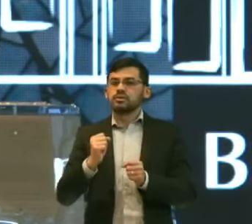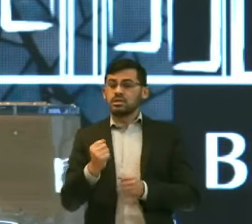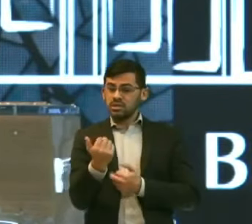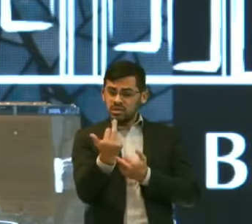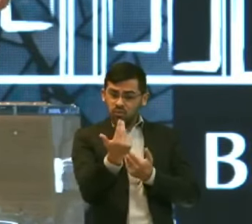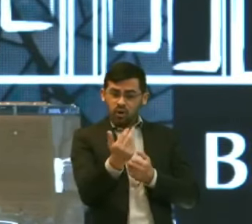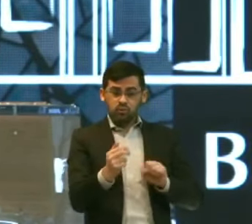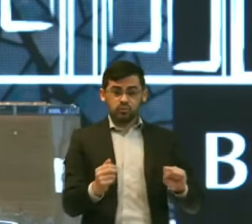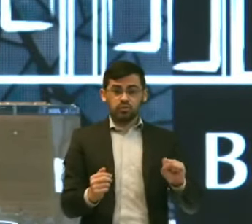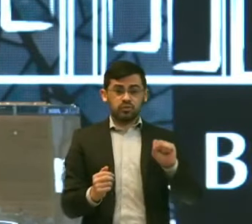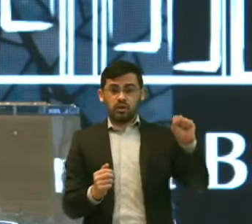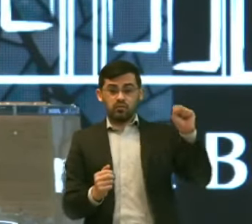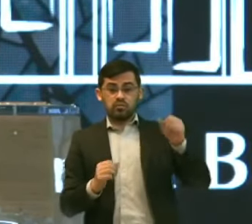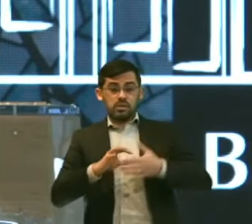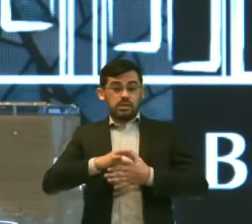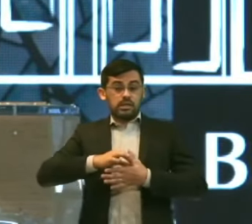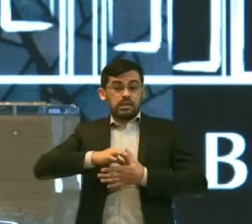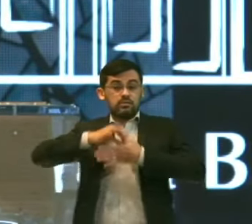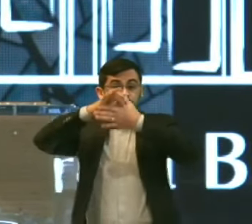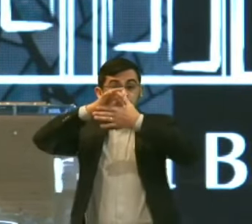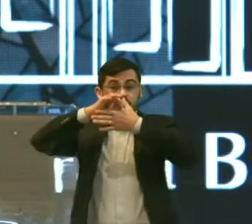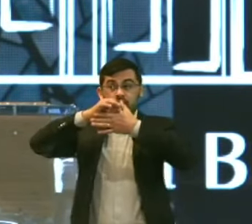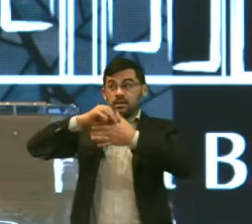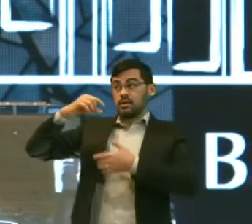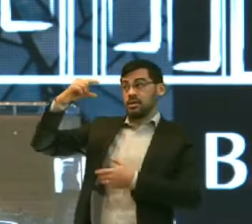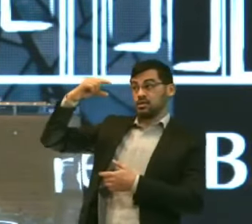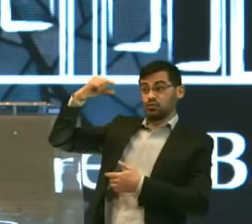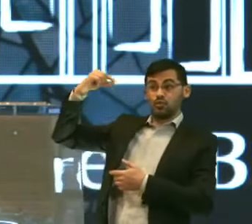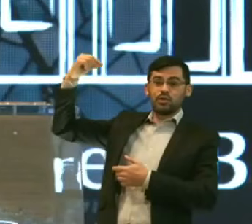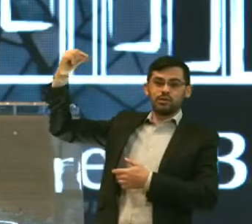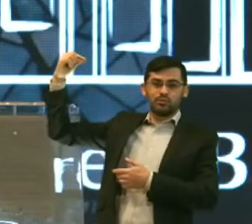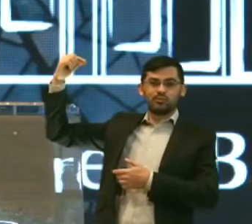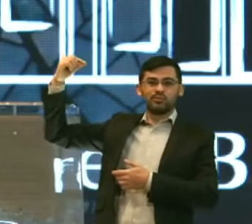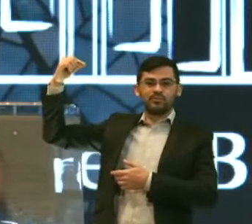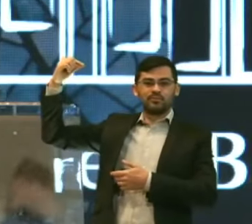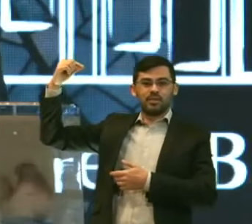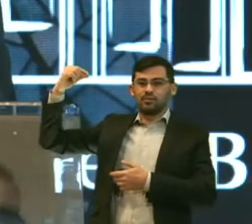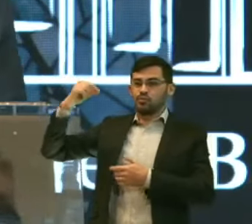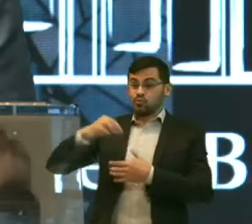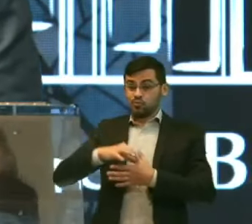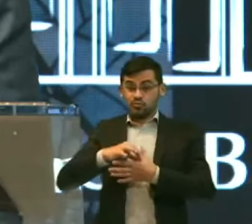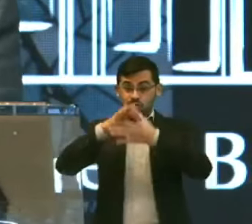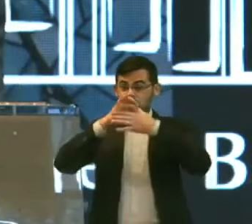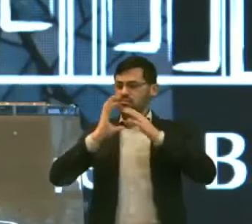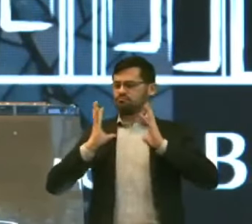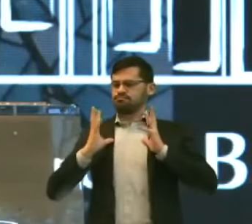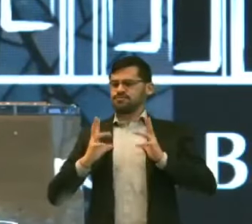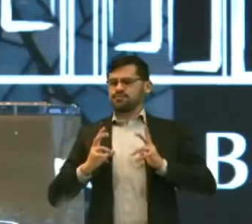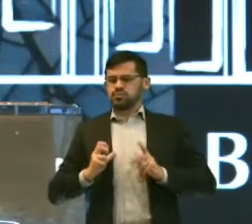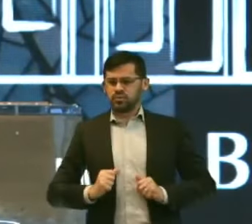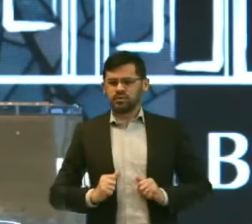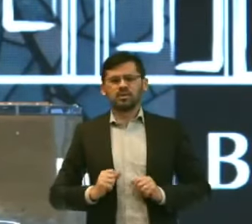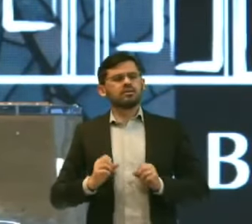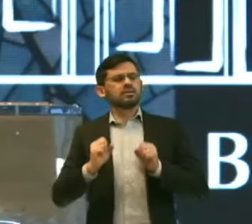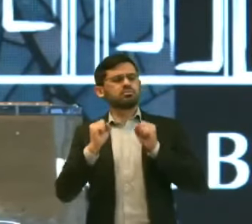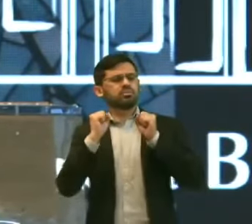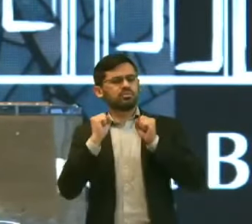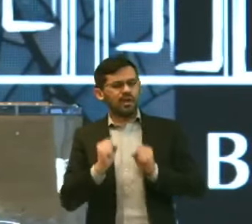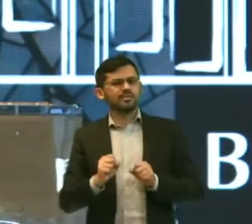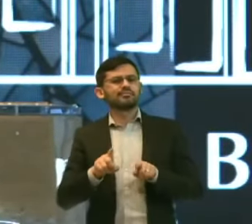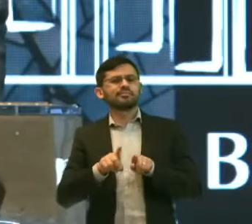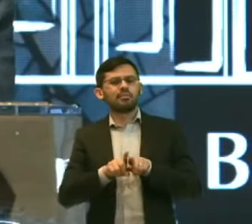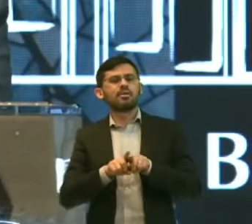Um líder consagrado Ou um líder sagrado Que pudesse de alguma maneira